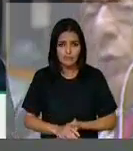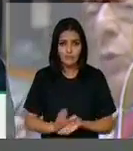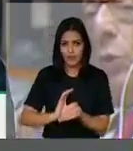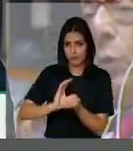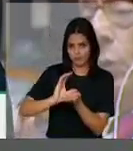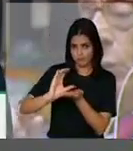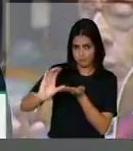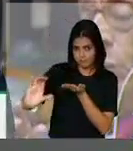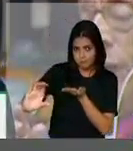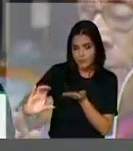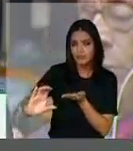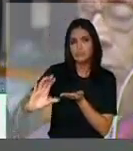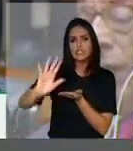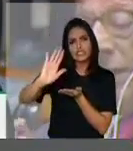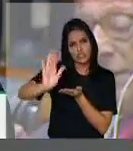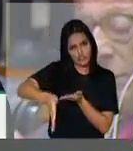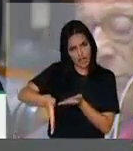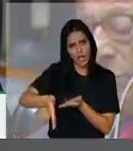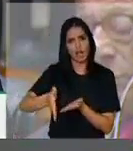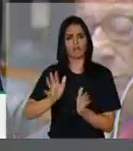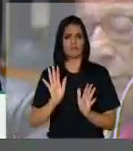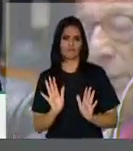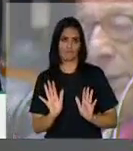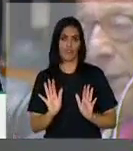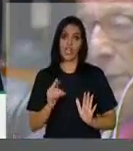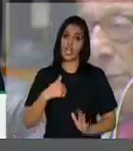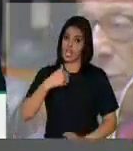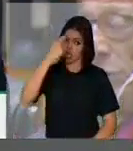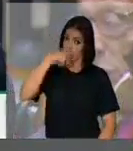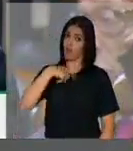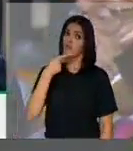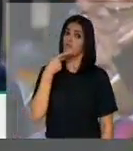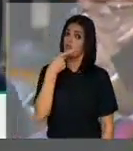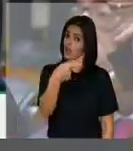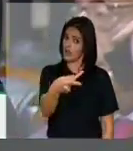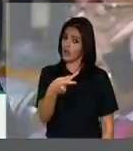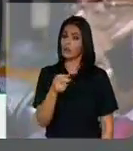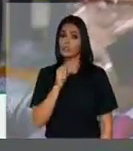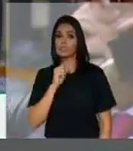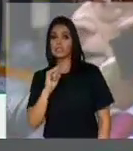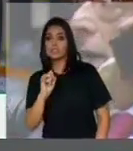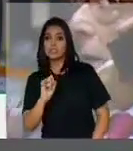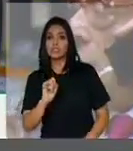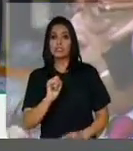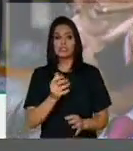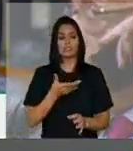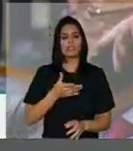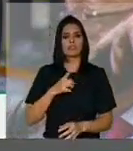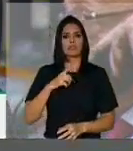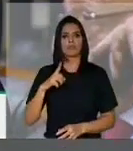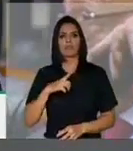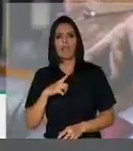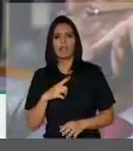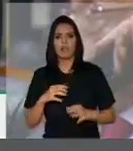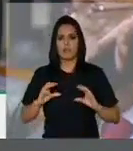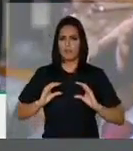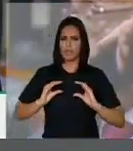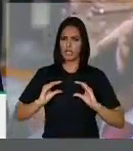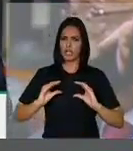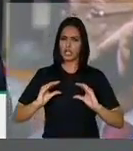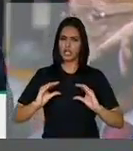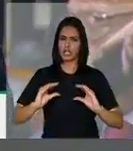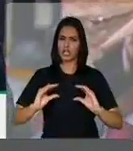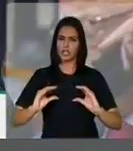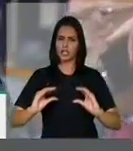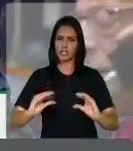Recursos estão sendo destinados. E eu tenho dito aqui que se tanques e metralhadoras resolvessem o problema,